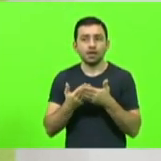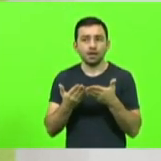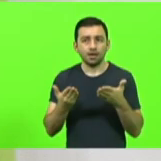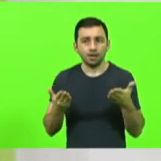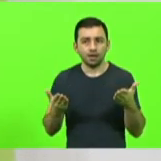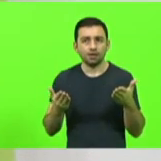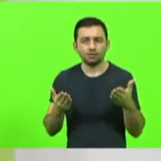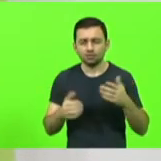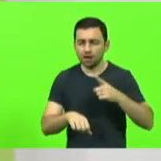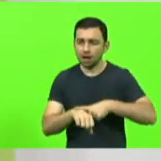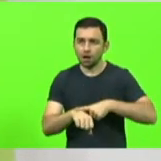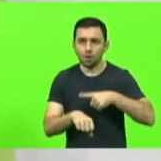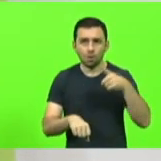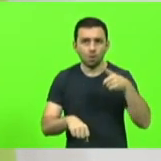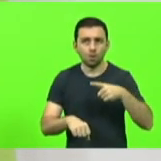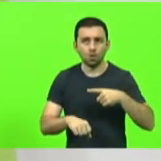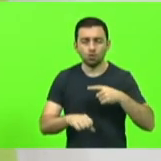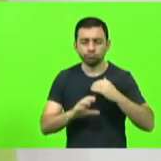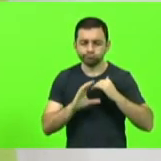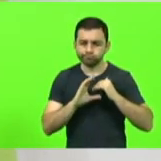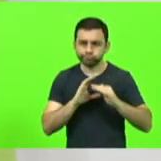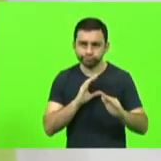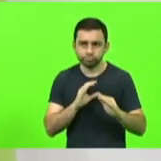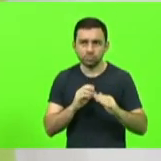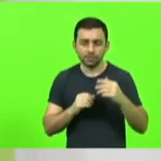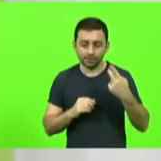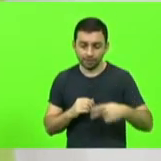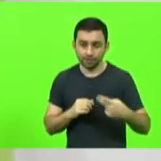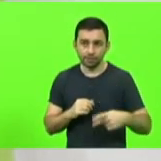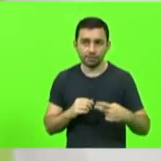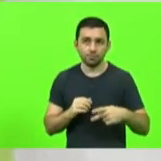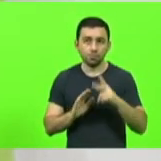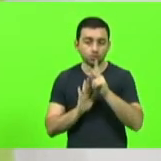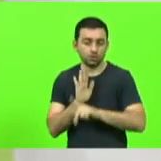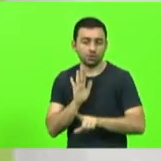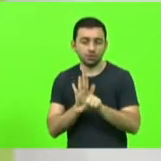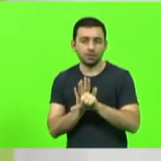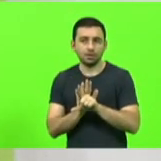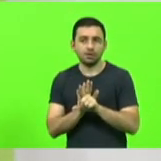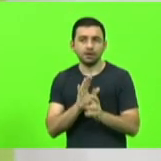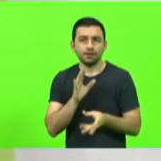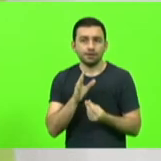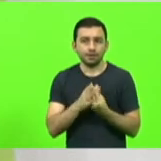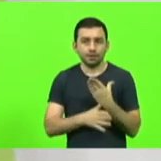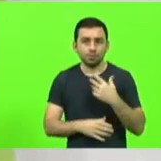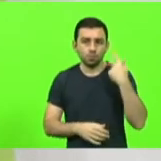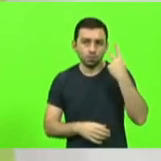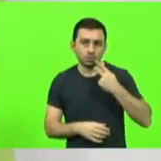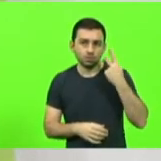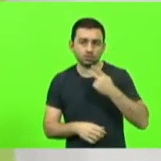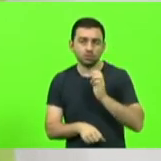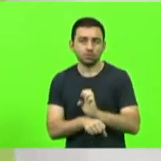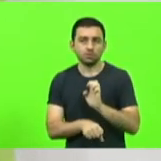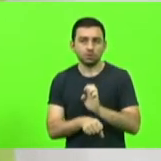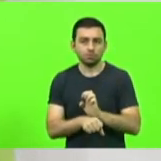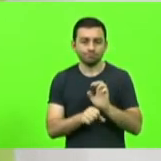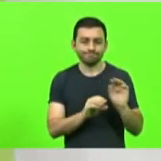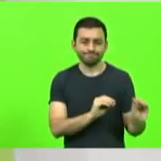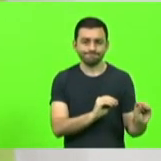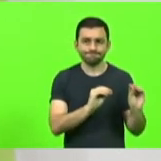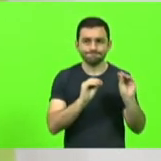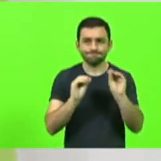encaminhou para este caso para esta casa o projeto de lei que institui a política estadual de transição